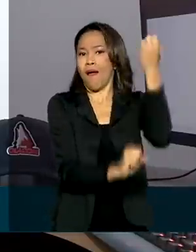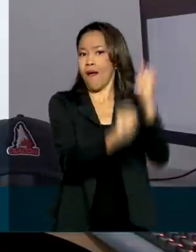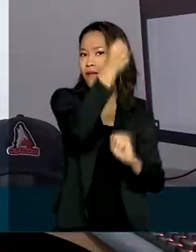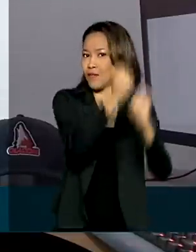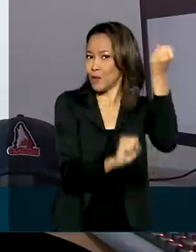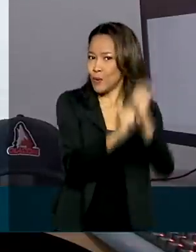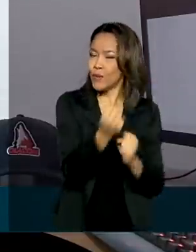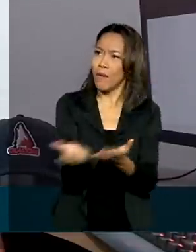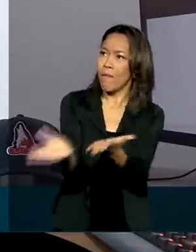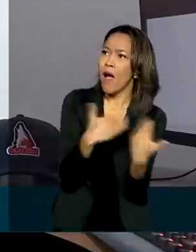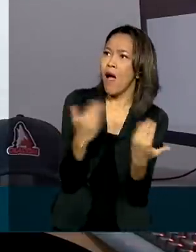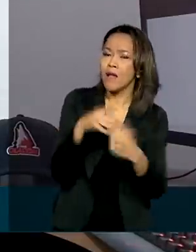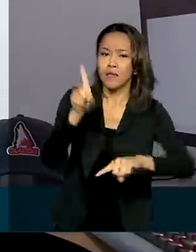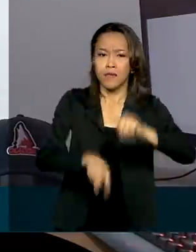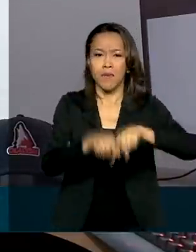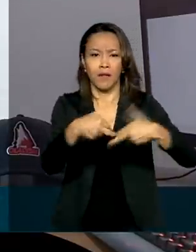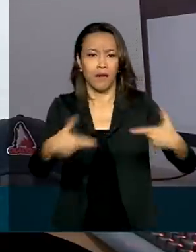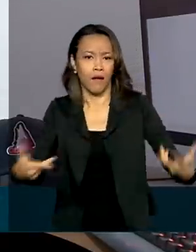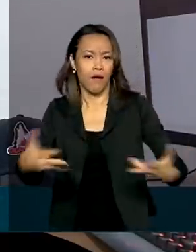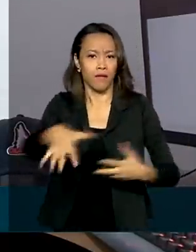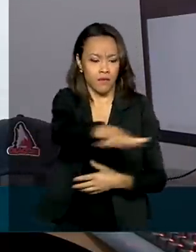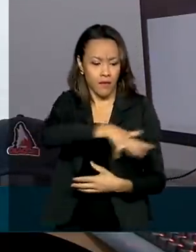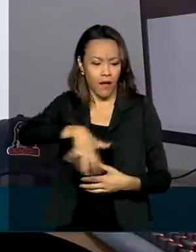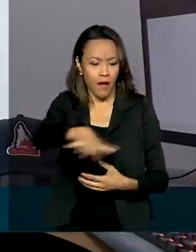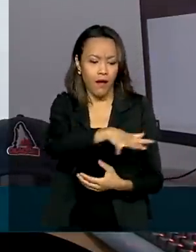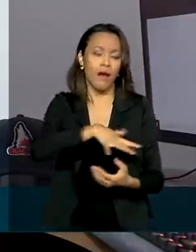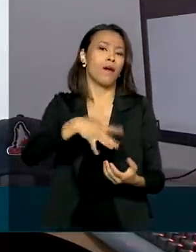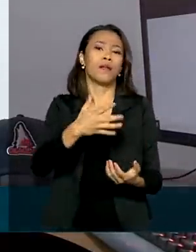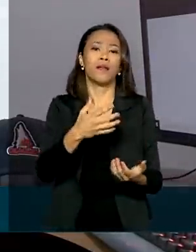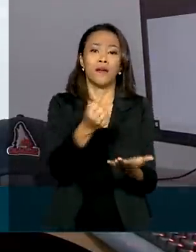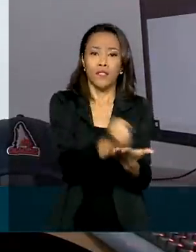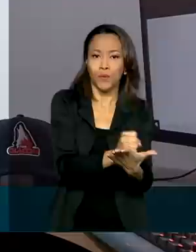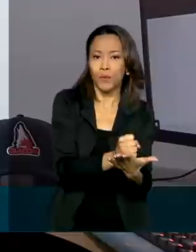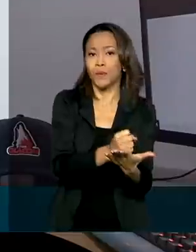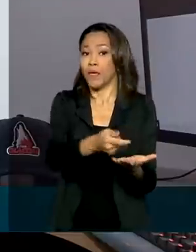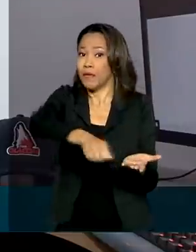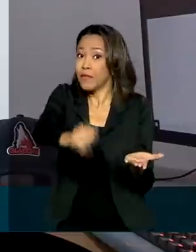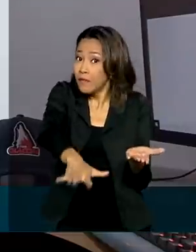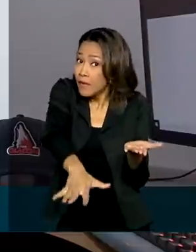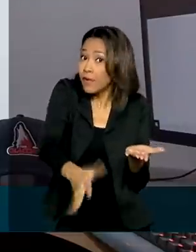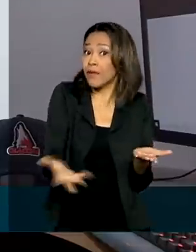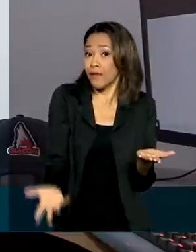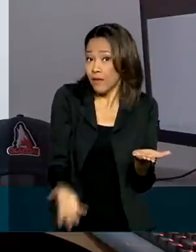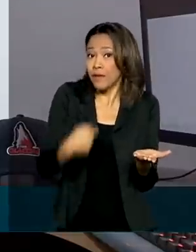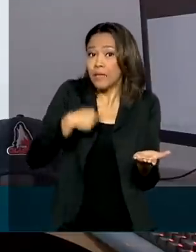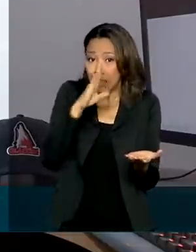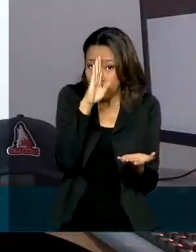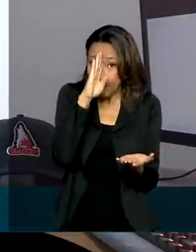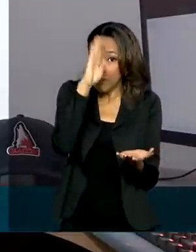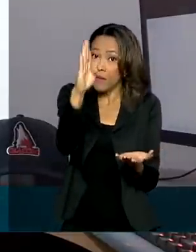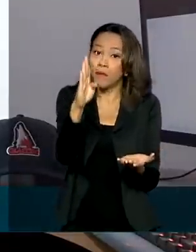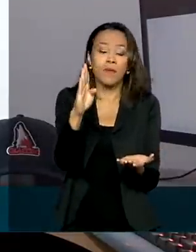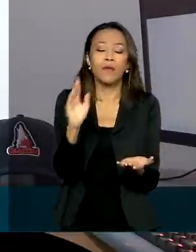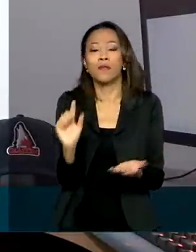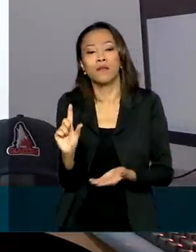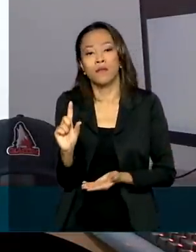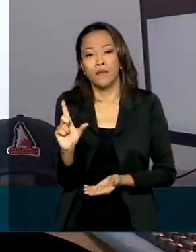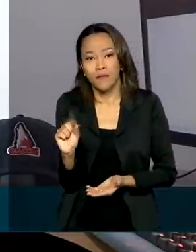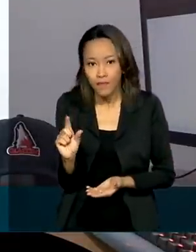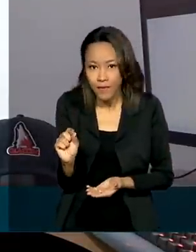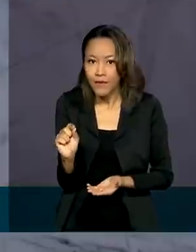o brasileiro poder adquirir os equipamentos, produtos com preço melhor, e principalmente diminuir a